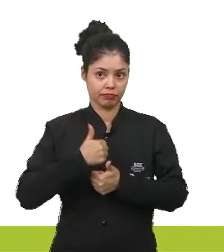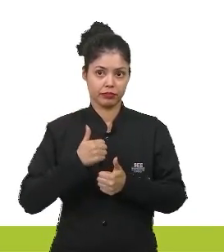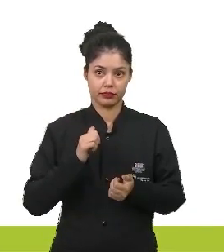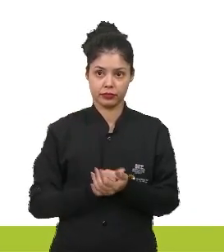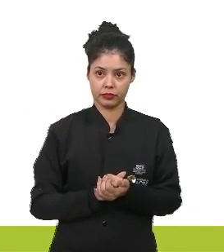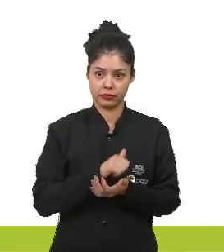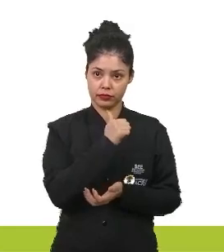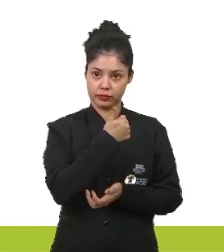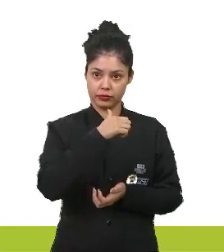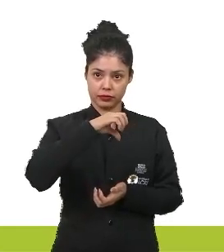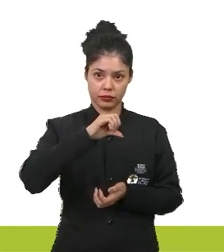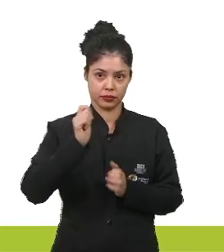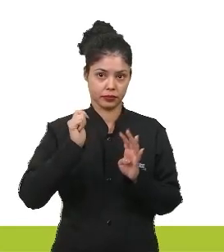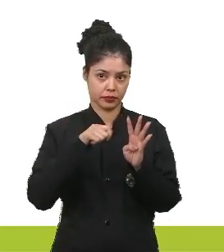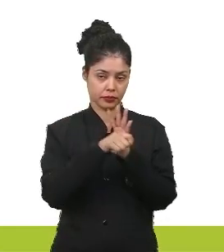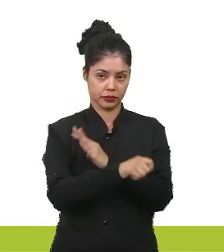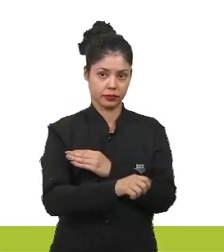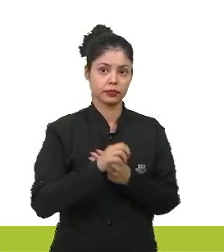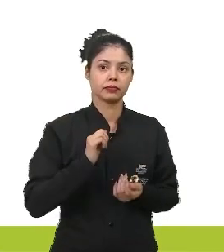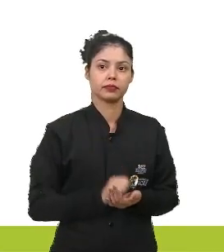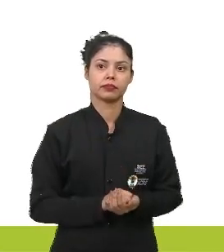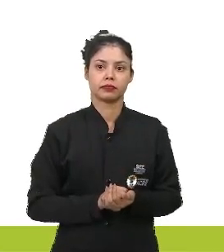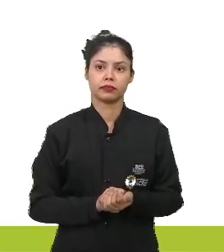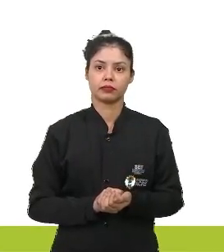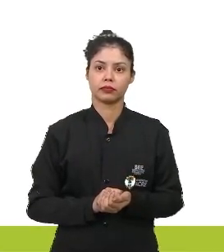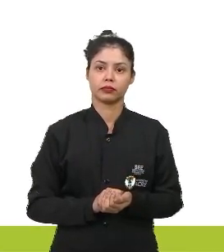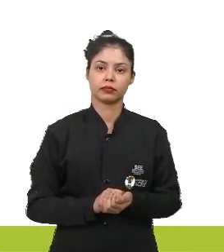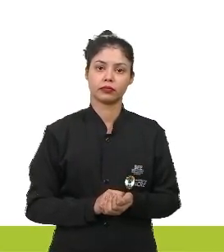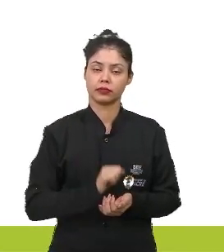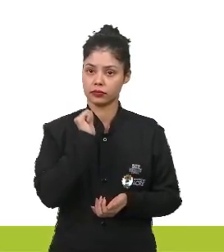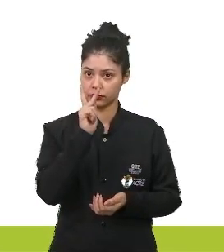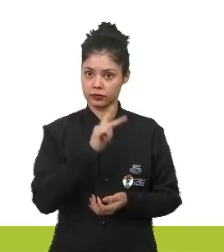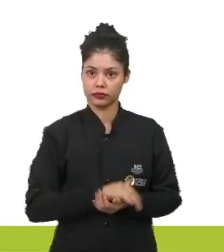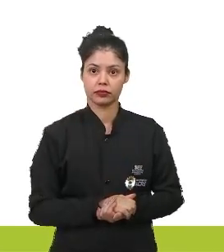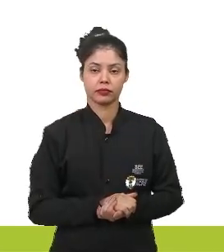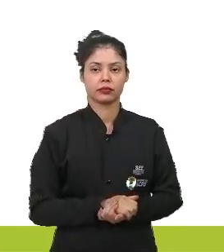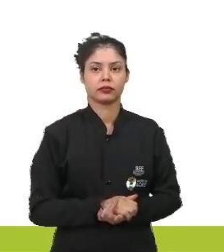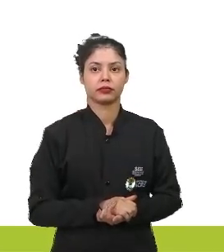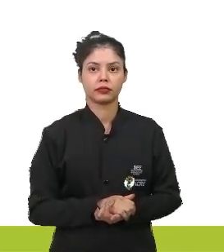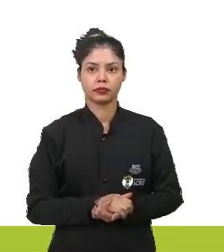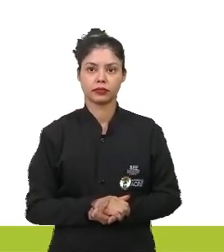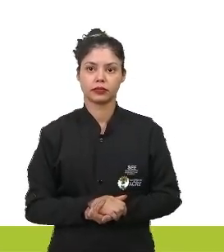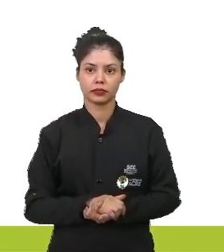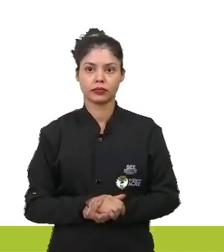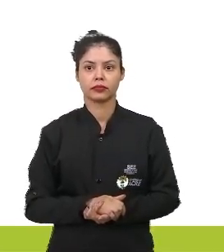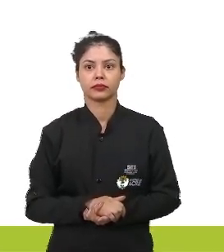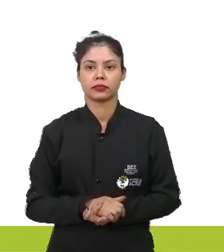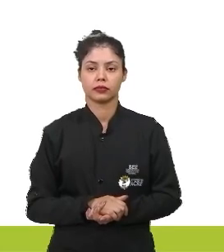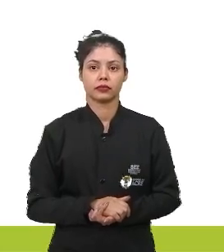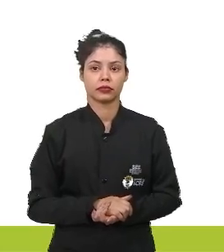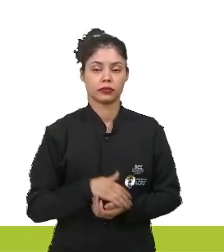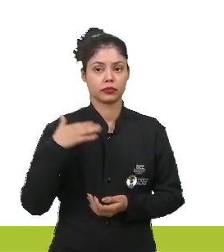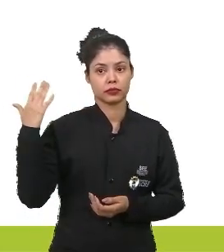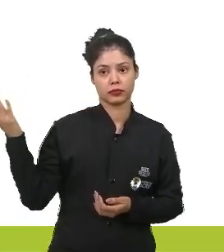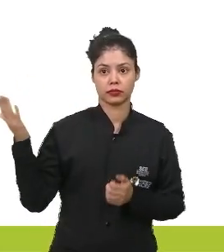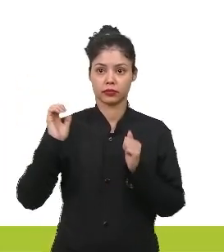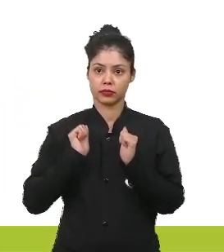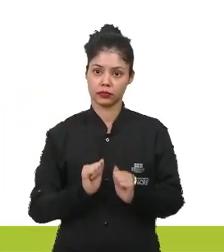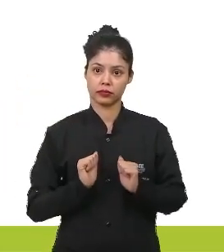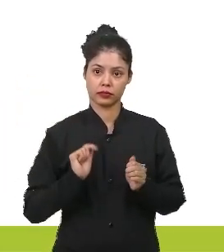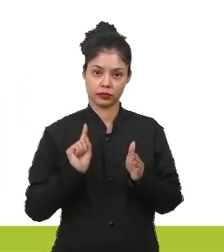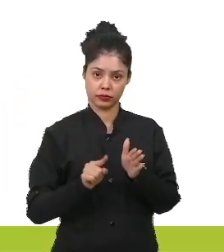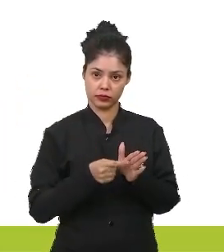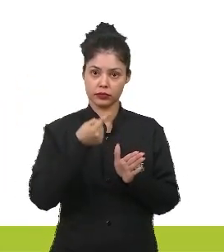descrita por ação antrópica. Ok? Vamos adiante. Sucessão ecológica pode ser